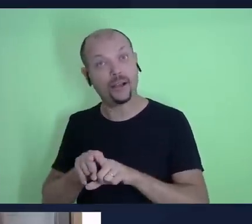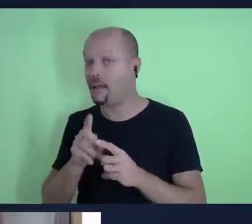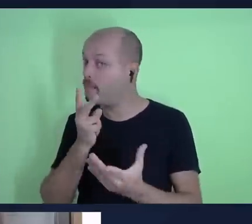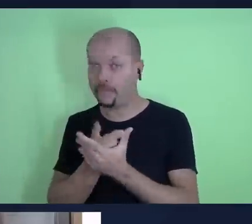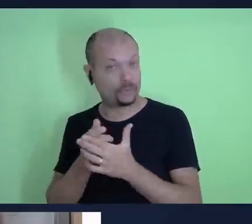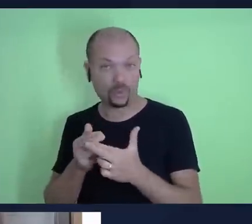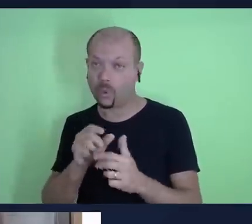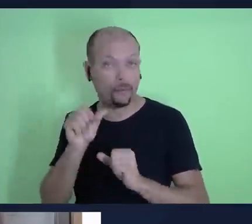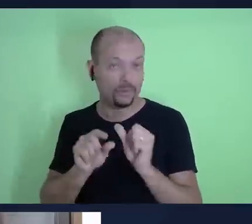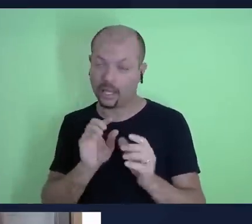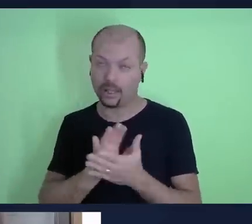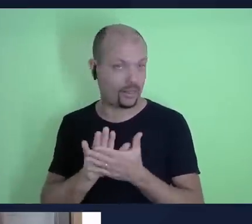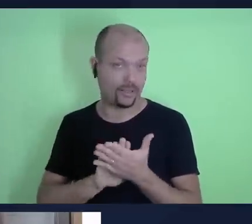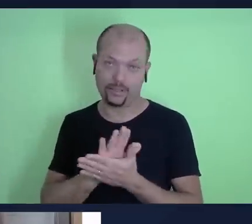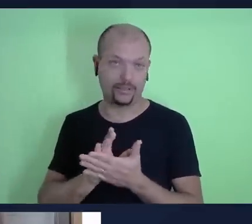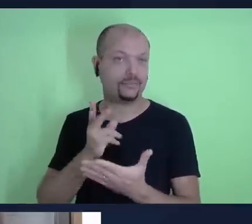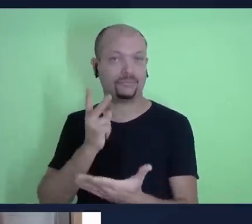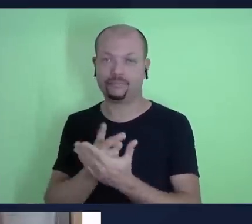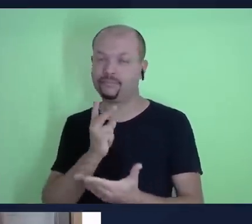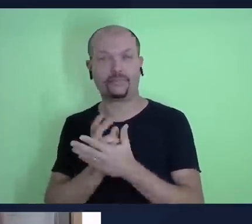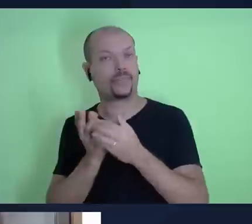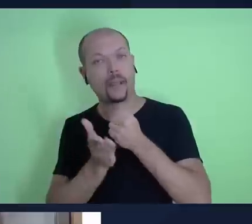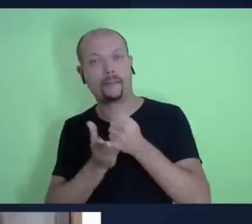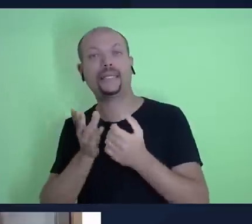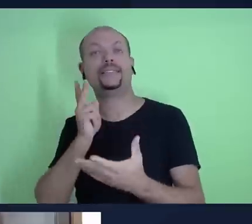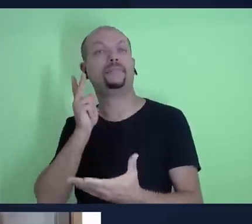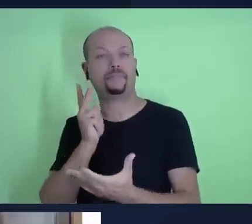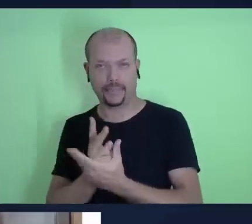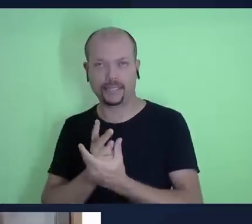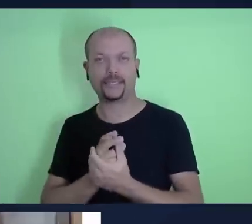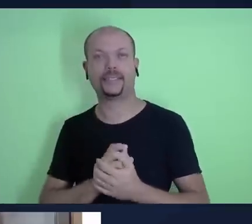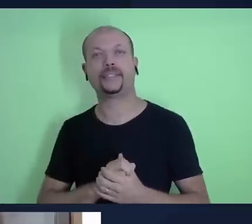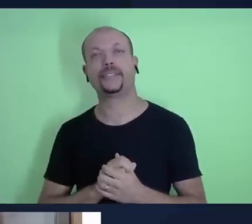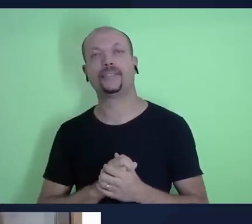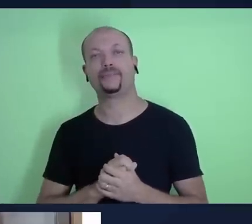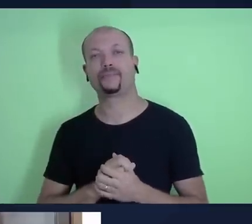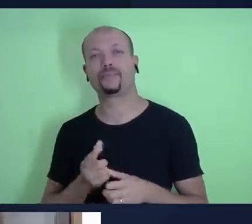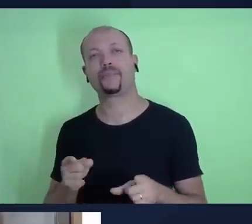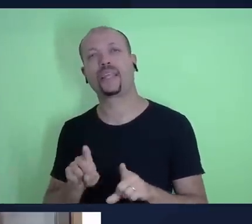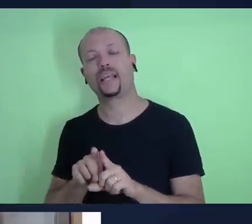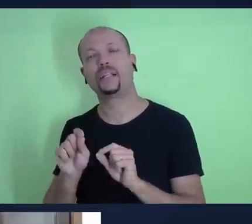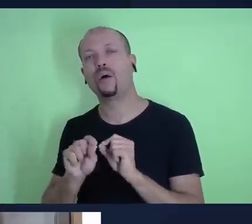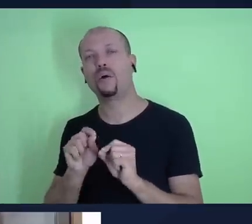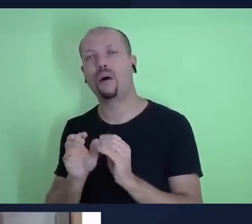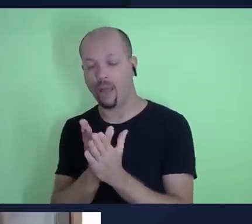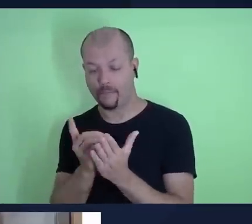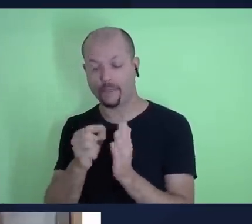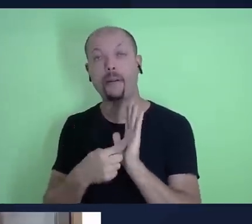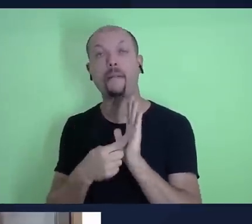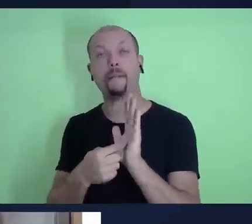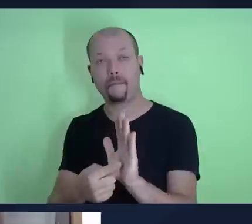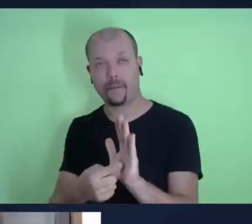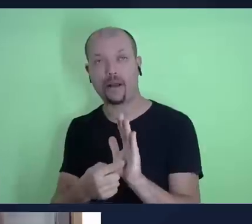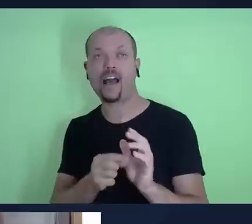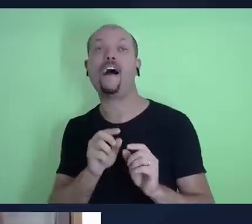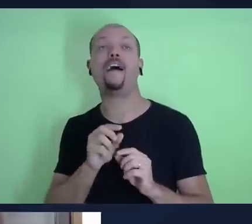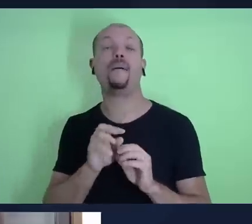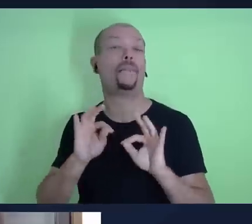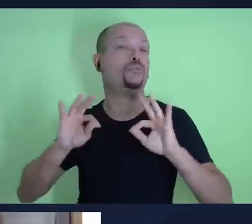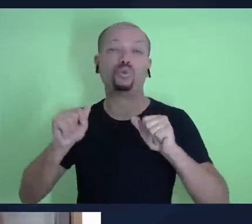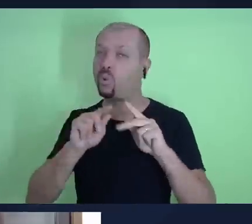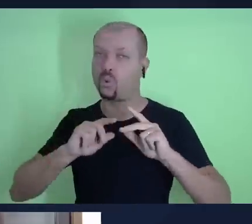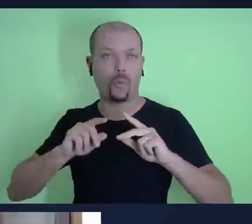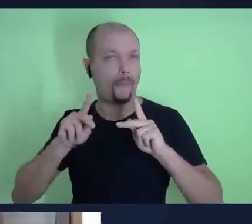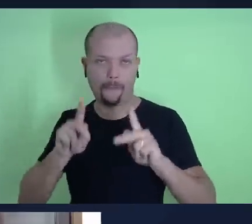hoje em dia. O mesmo princípio indicado na palavra de Deus, que era válido para o povo de Israel, há